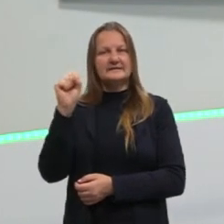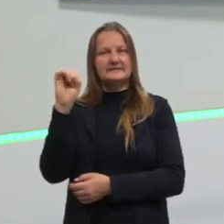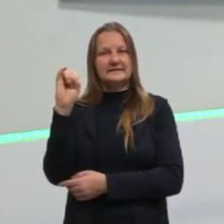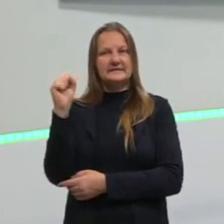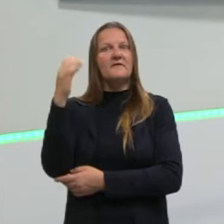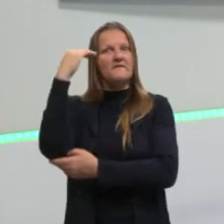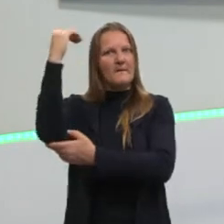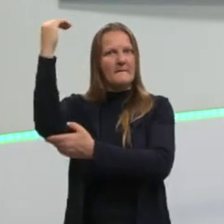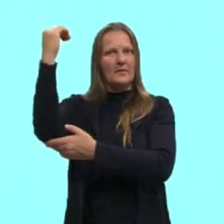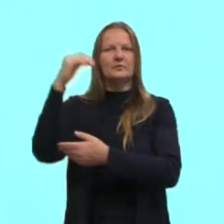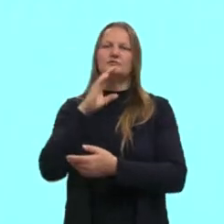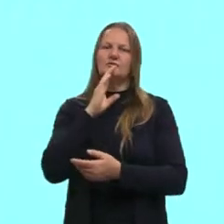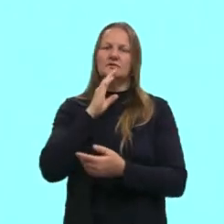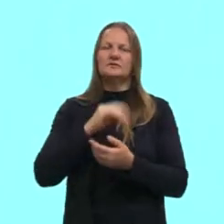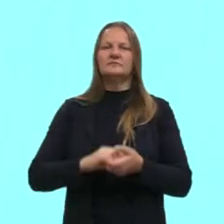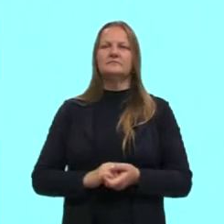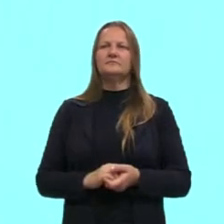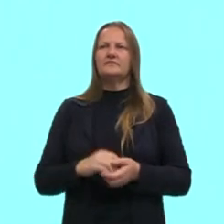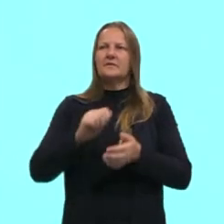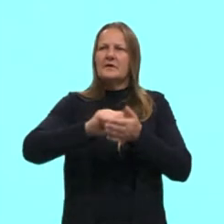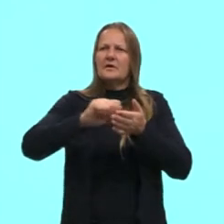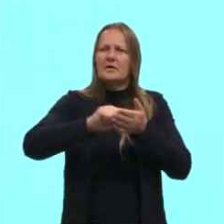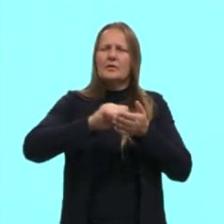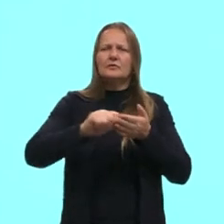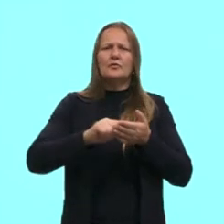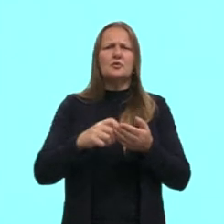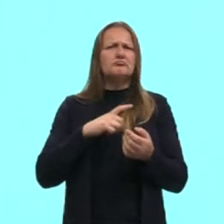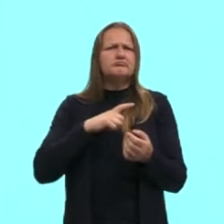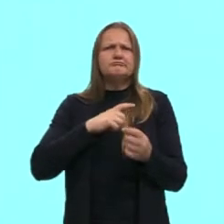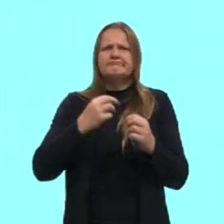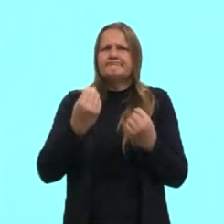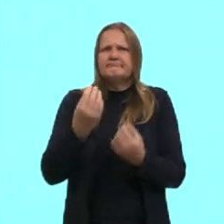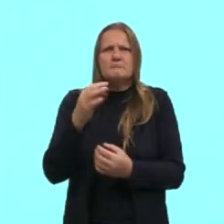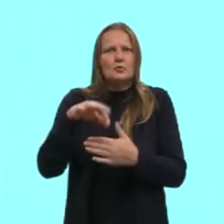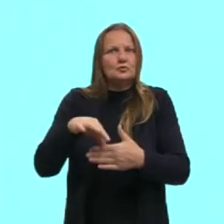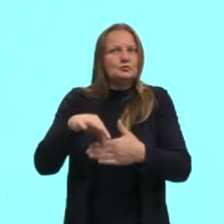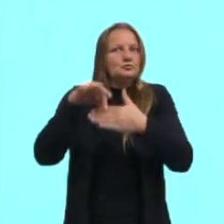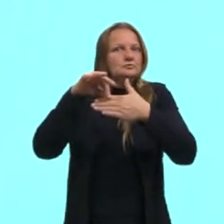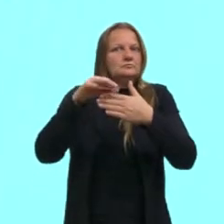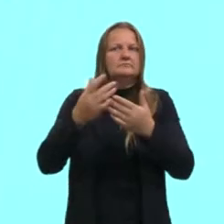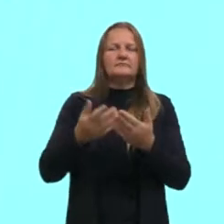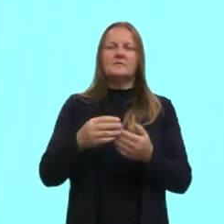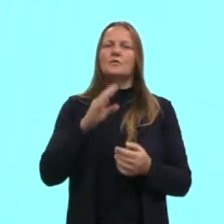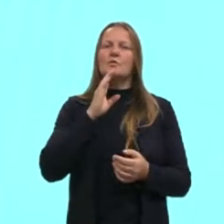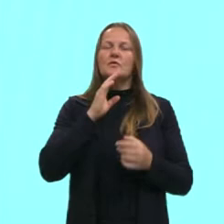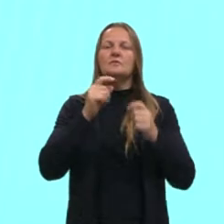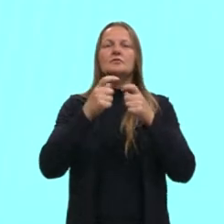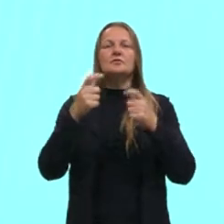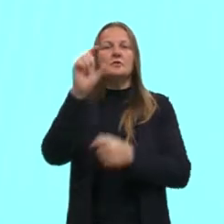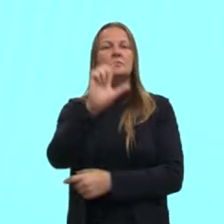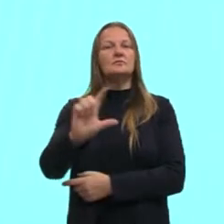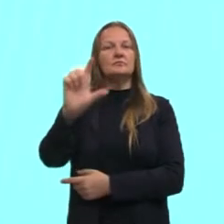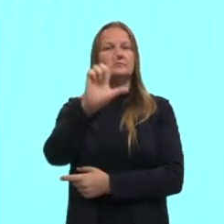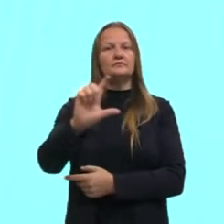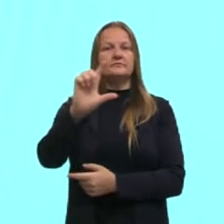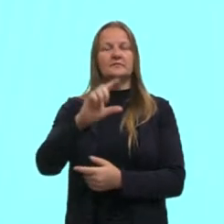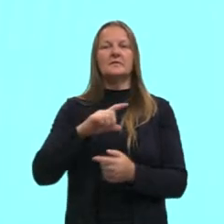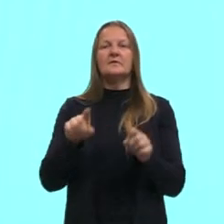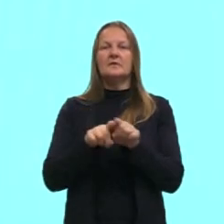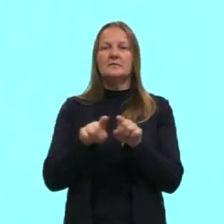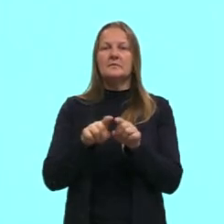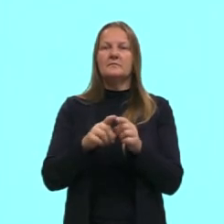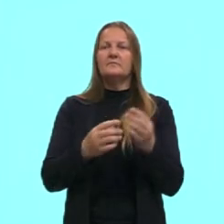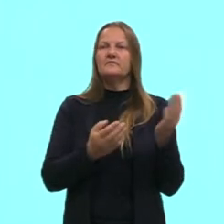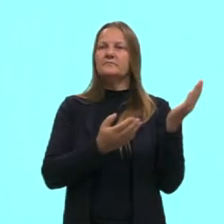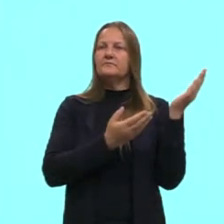é um autor de exponente conhecimento aí na literatura. A gente vai ter